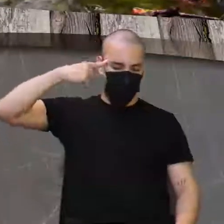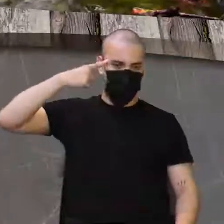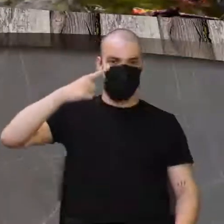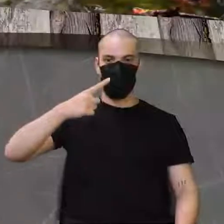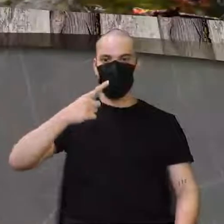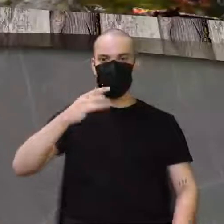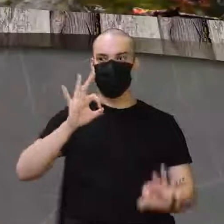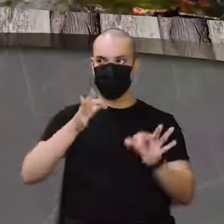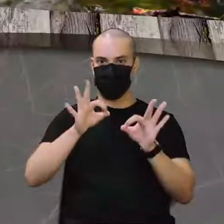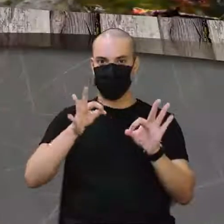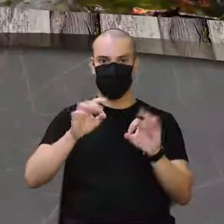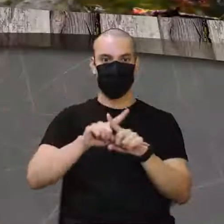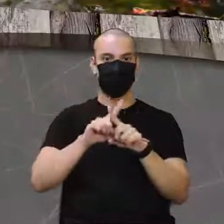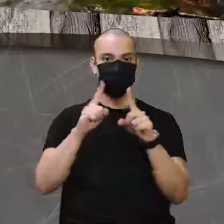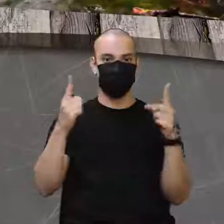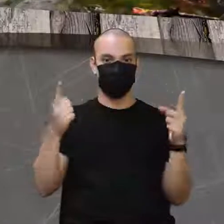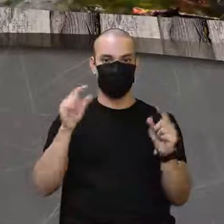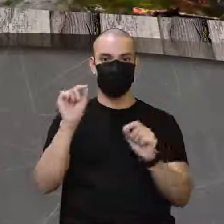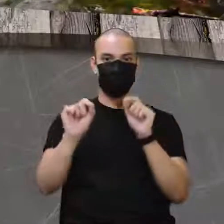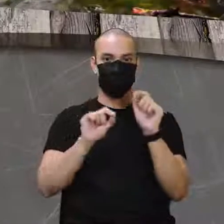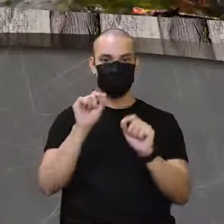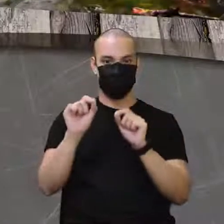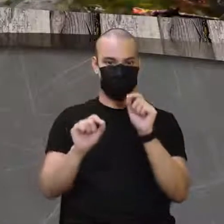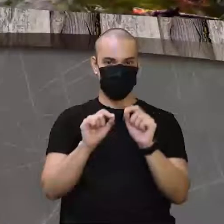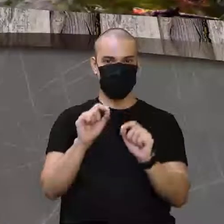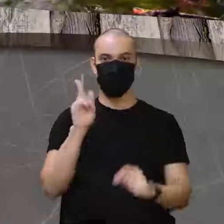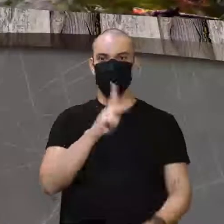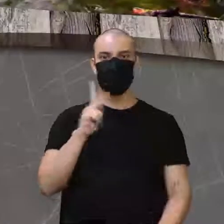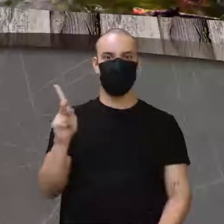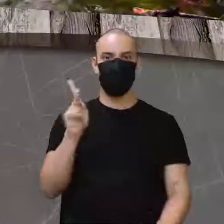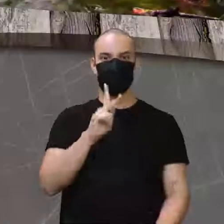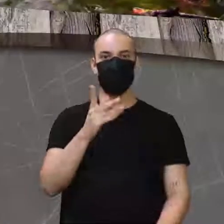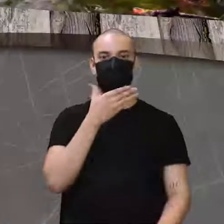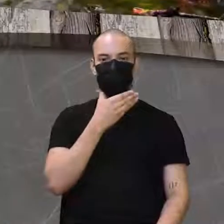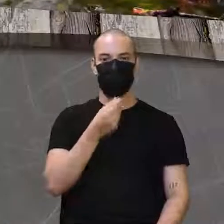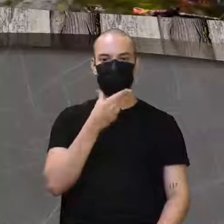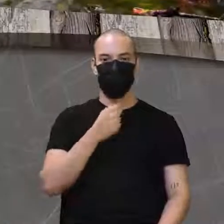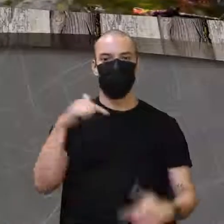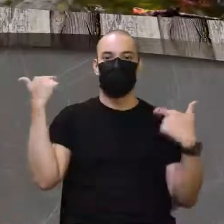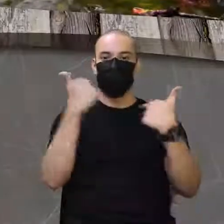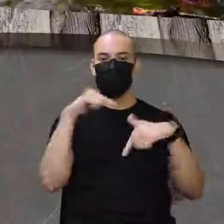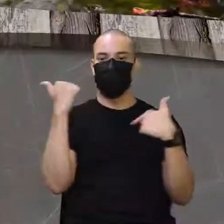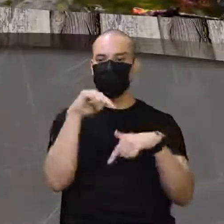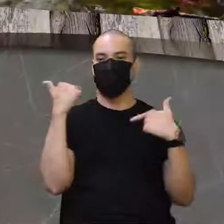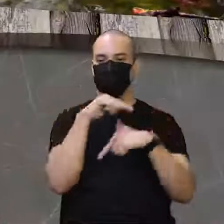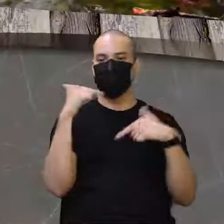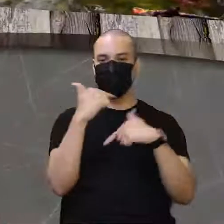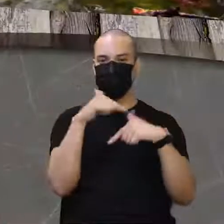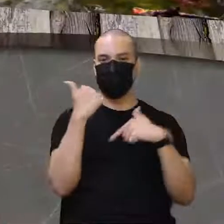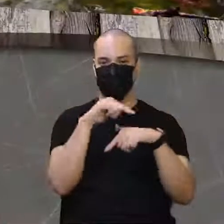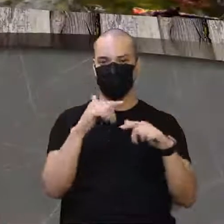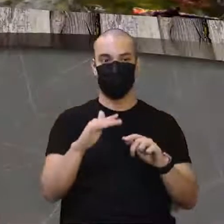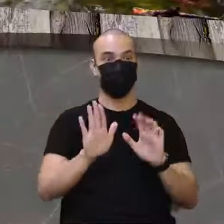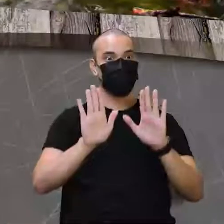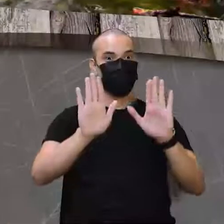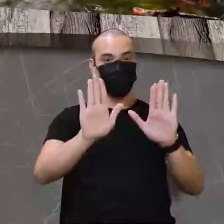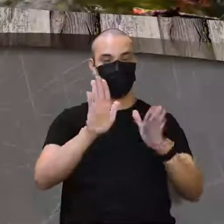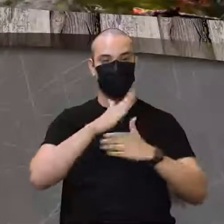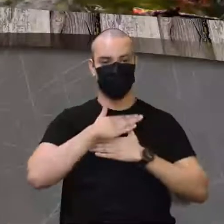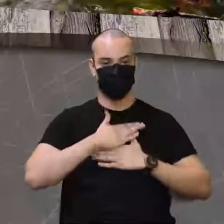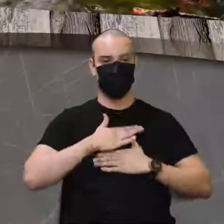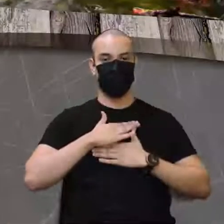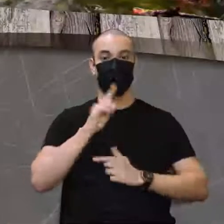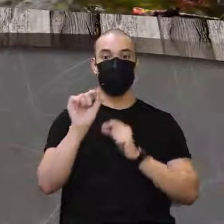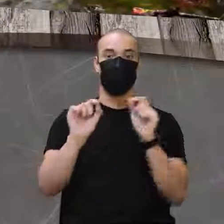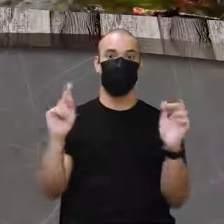lá. E aí, ó, o que vai acontecer? Estava, prof, você está se... Não, estou zoando. Está zoando aqui. E aí, o acontece?